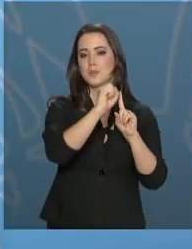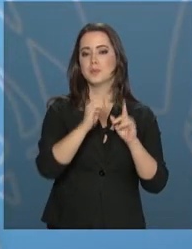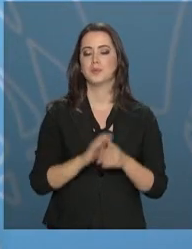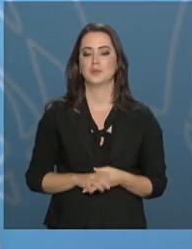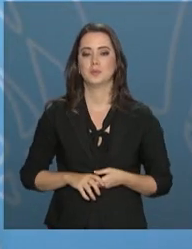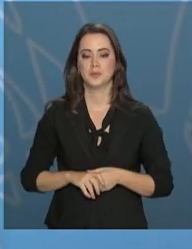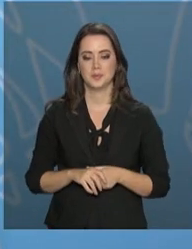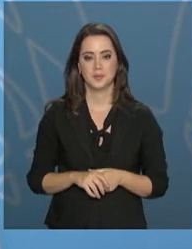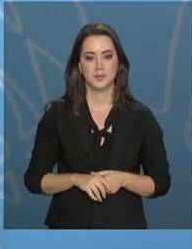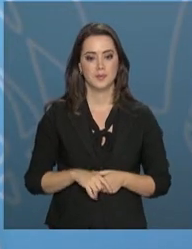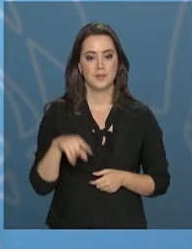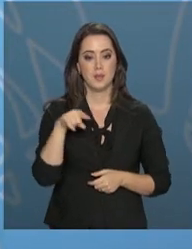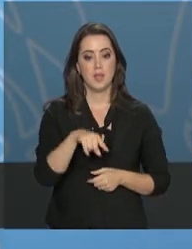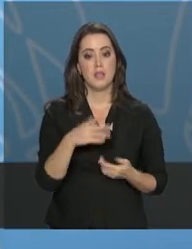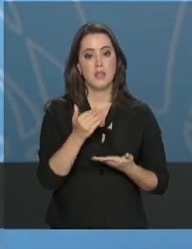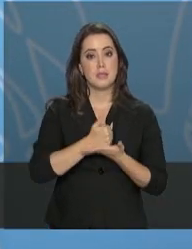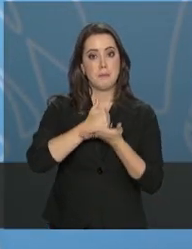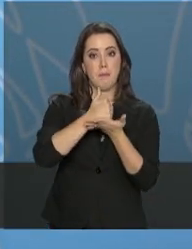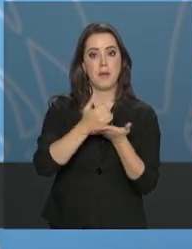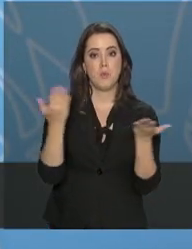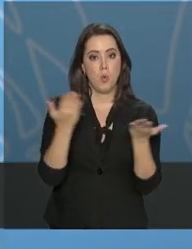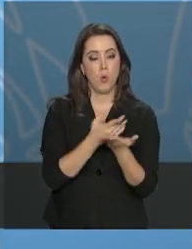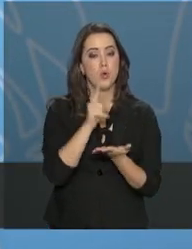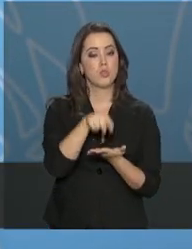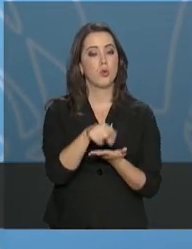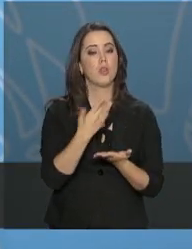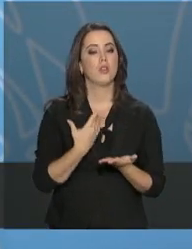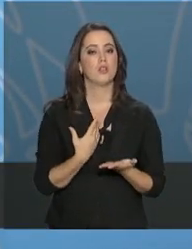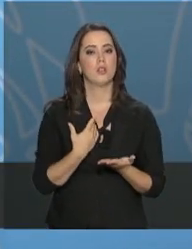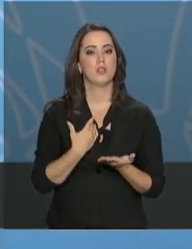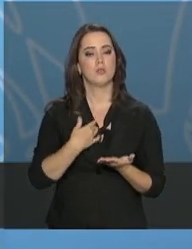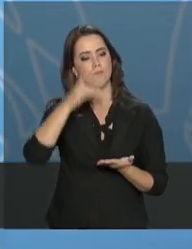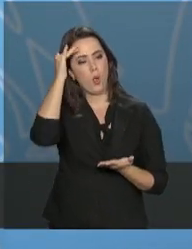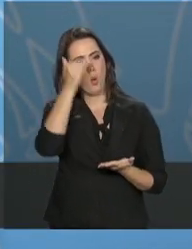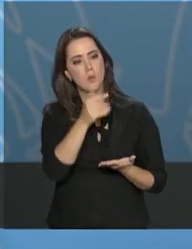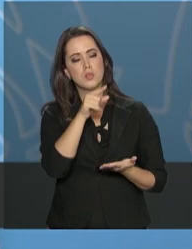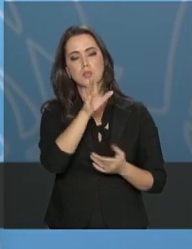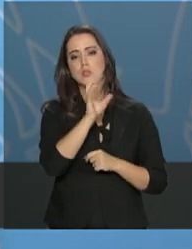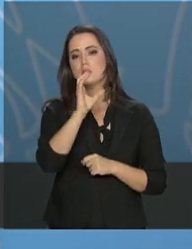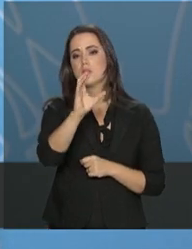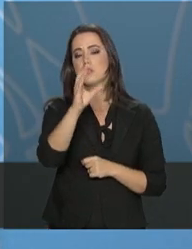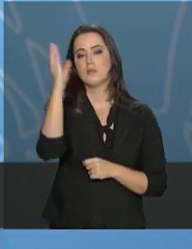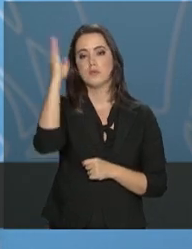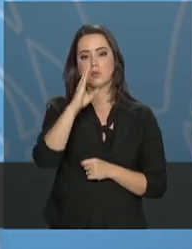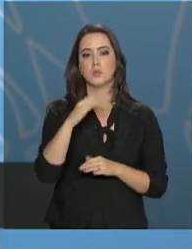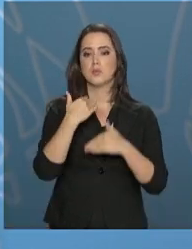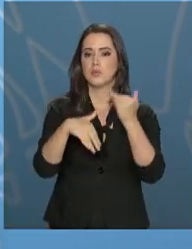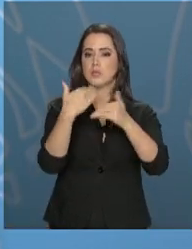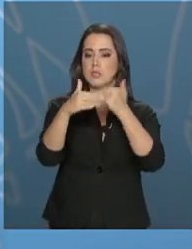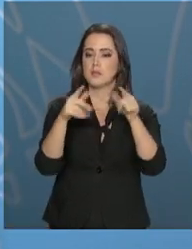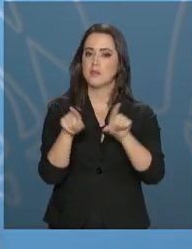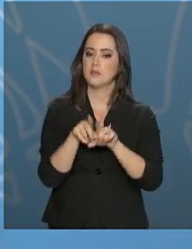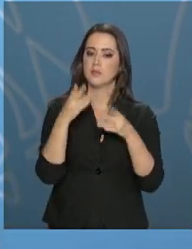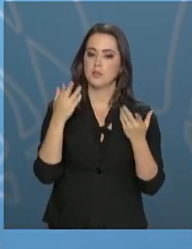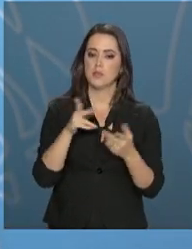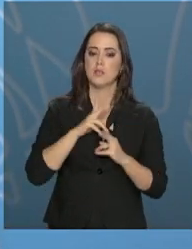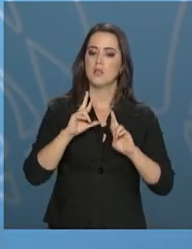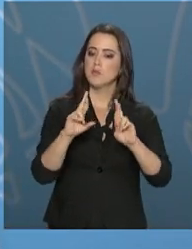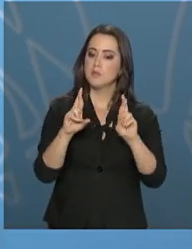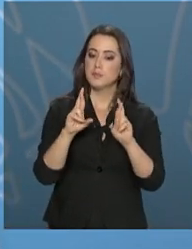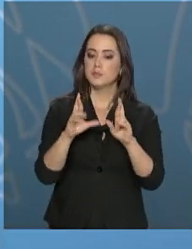Esse prêmio aqui hoje é um coroamento de que a ciência brasileira está crescendo, tem